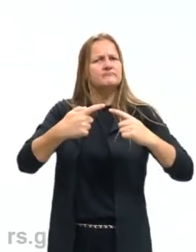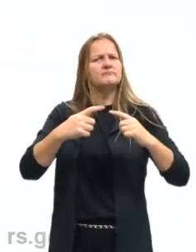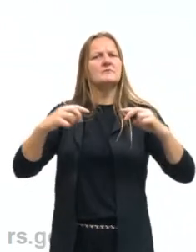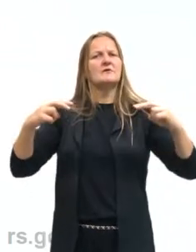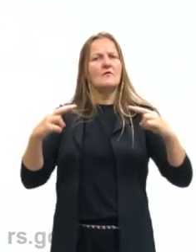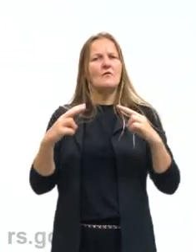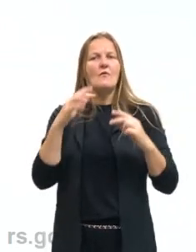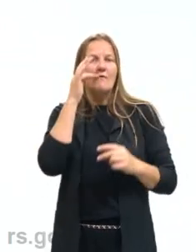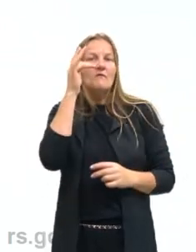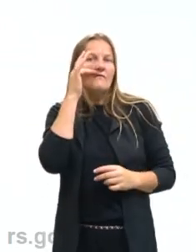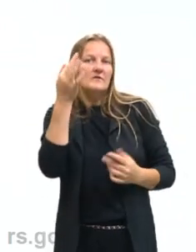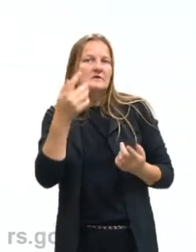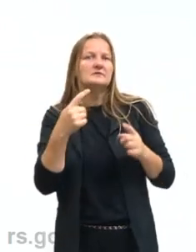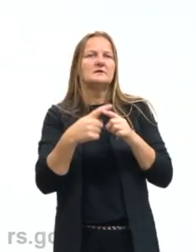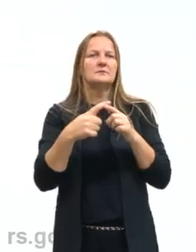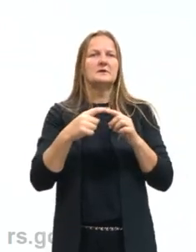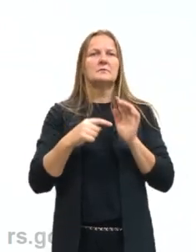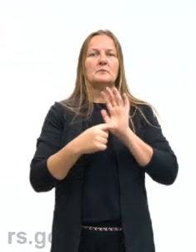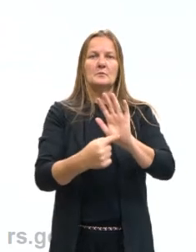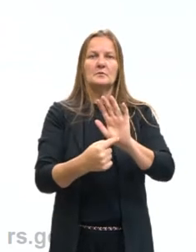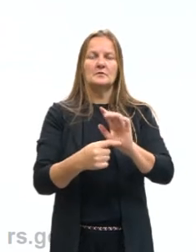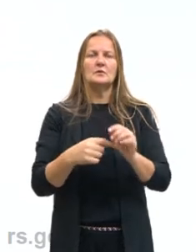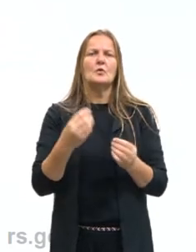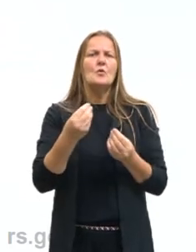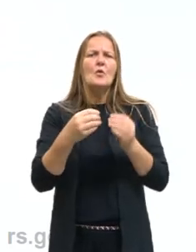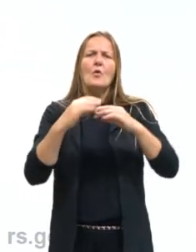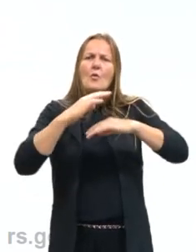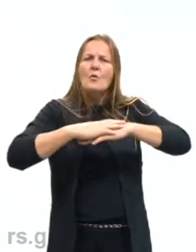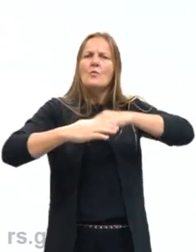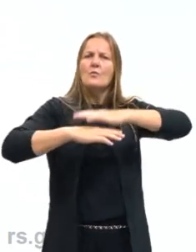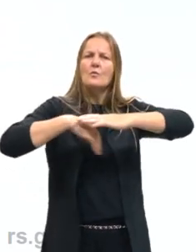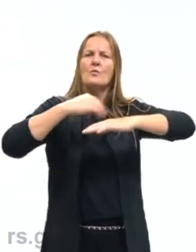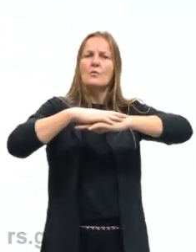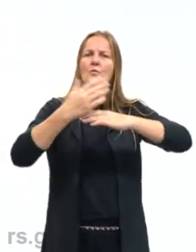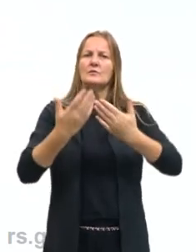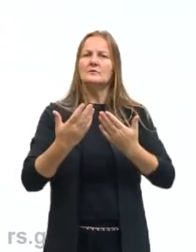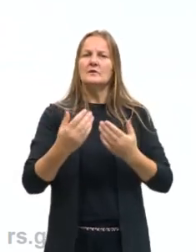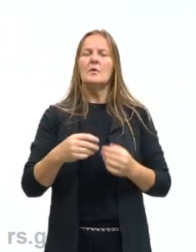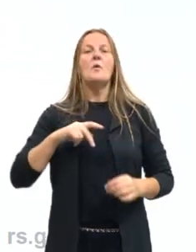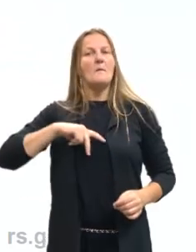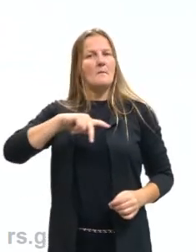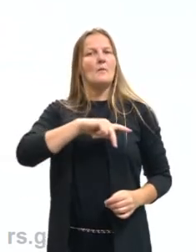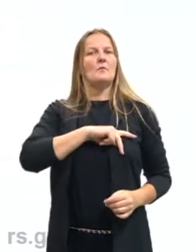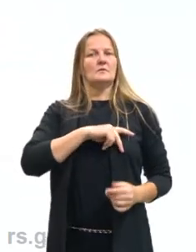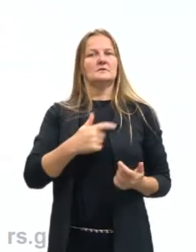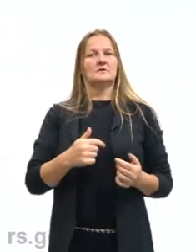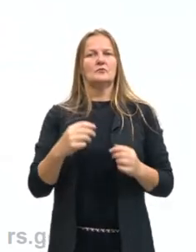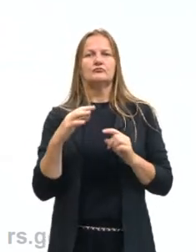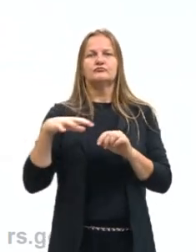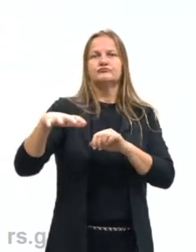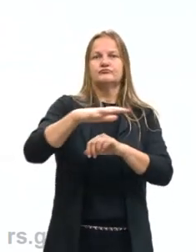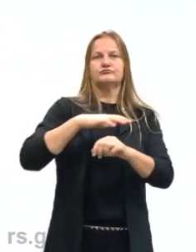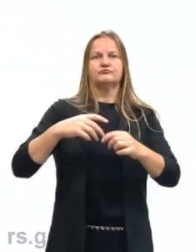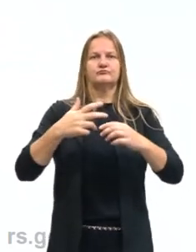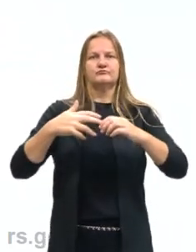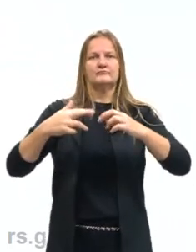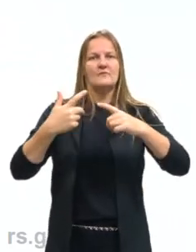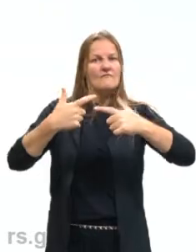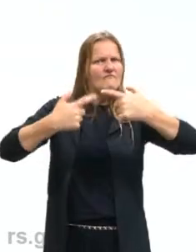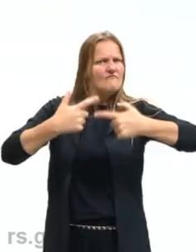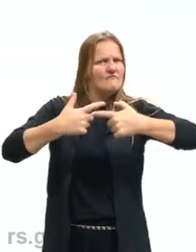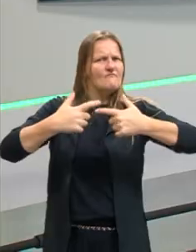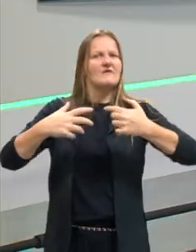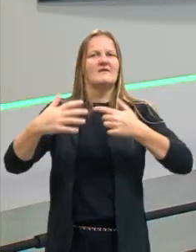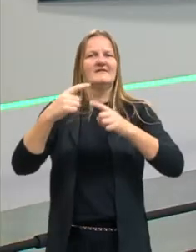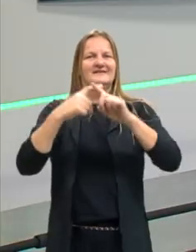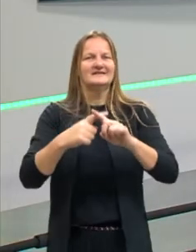e ele está apontando também para essa construção da população ao redor desta batalha. Não é